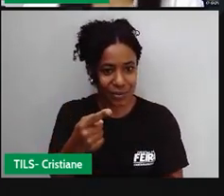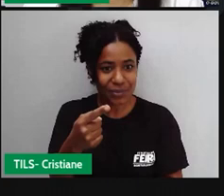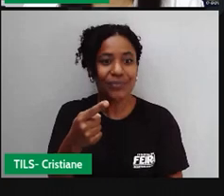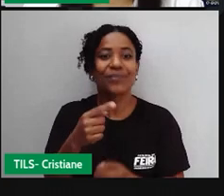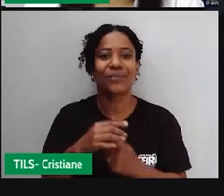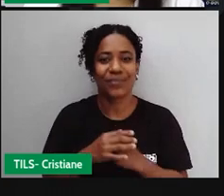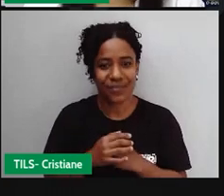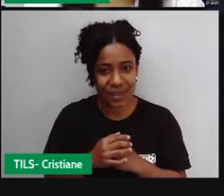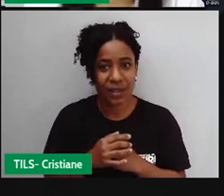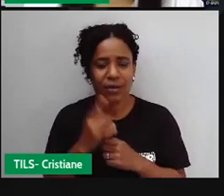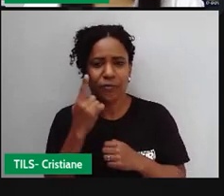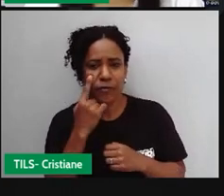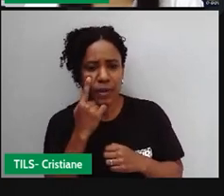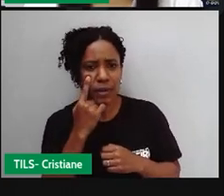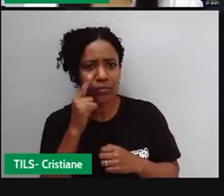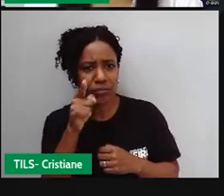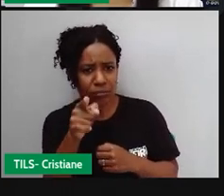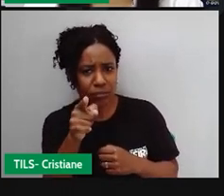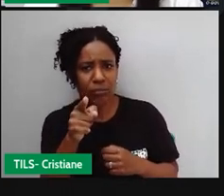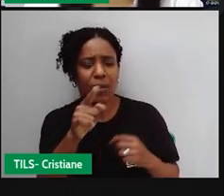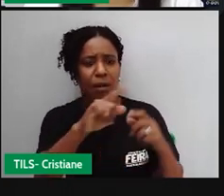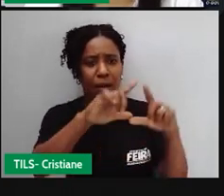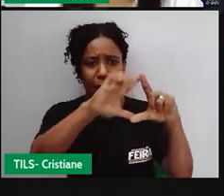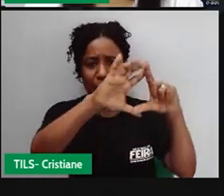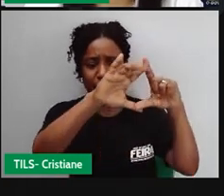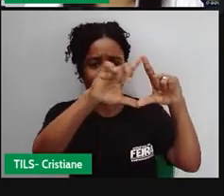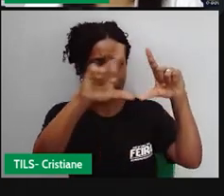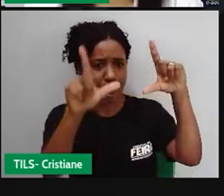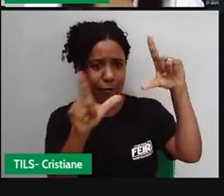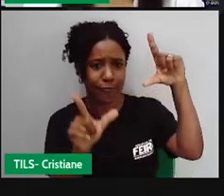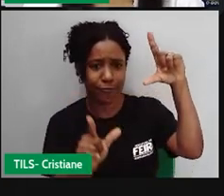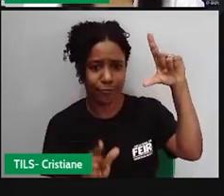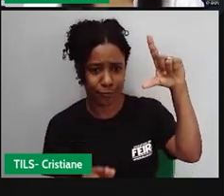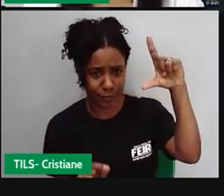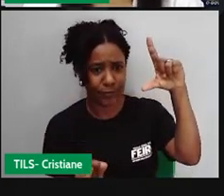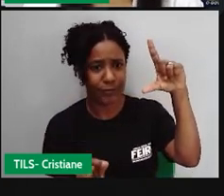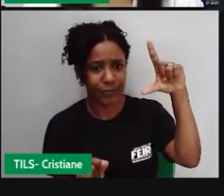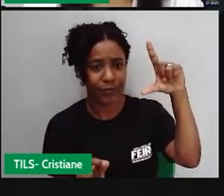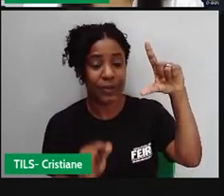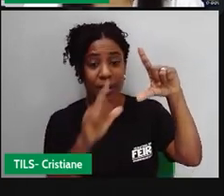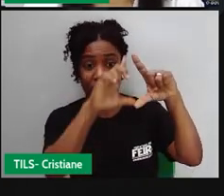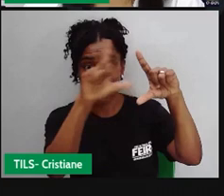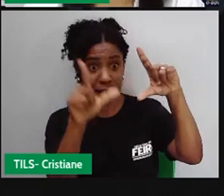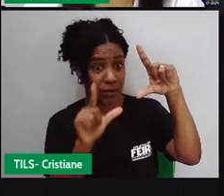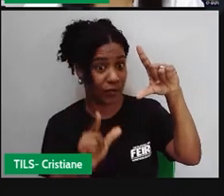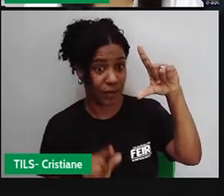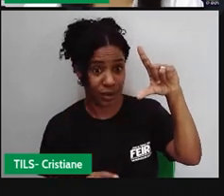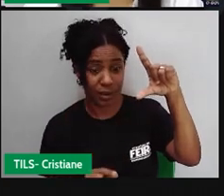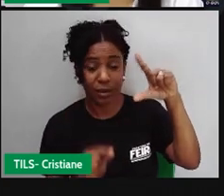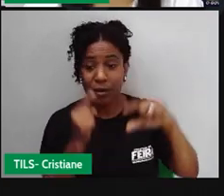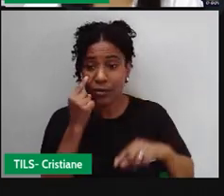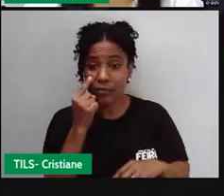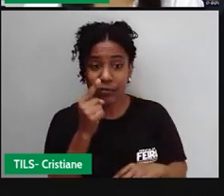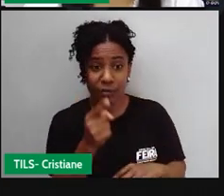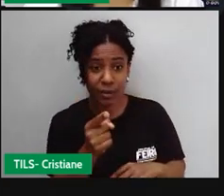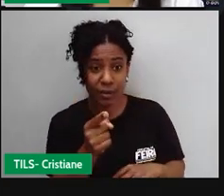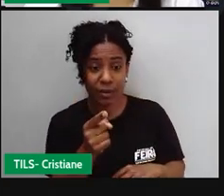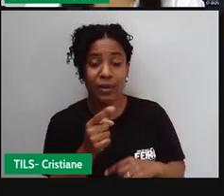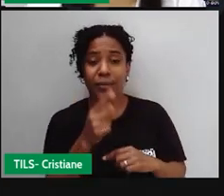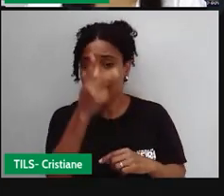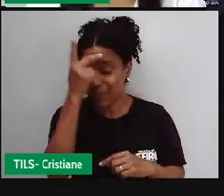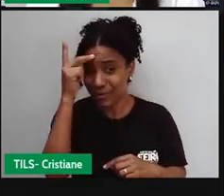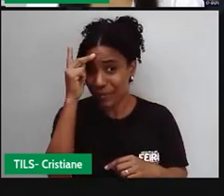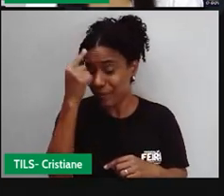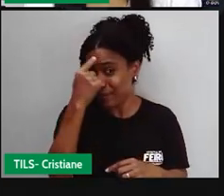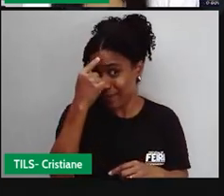a África, né? O continente africano. Lembrando aí que muitas vezes as pessoas tendem a achar